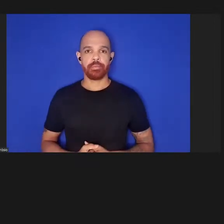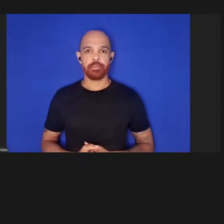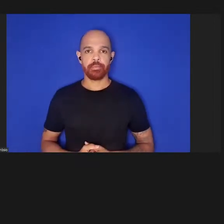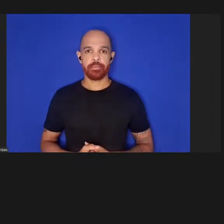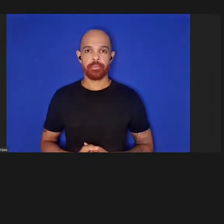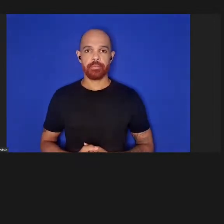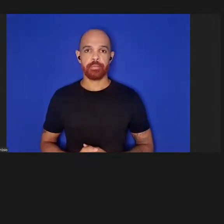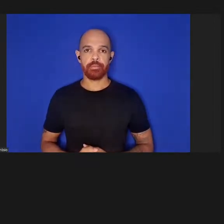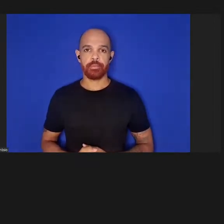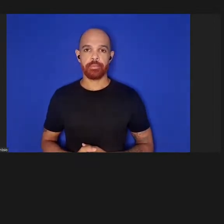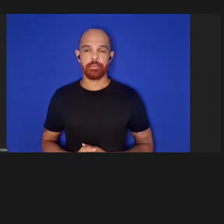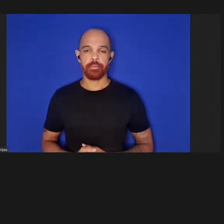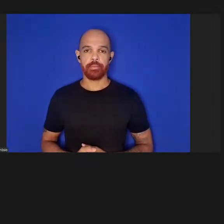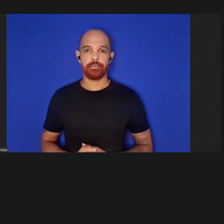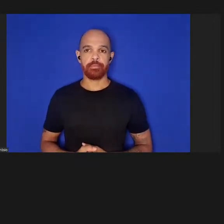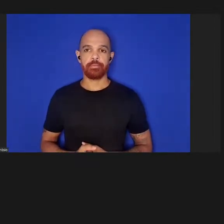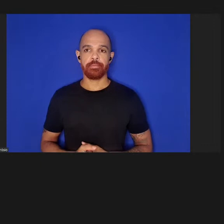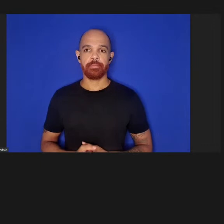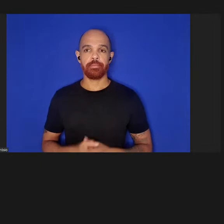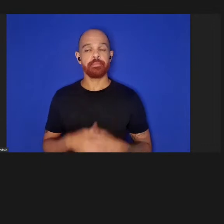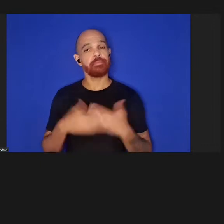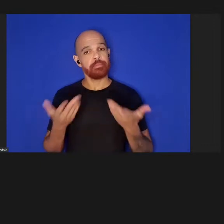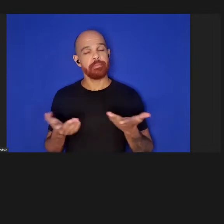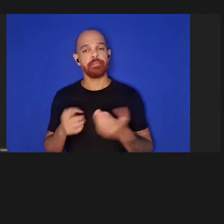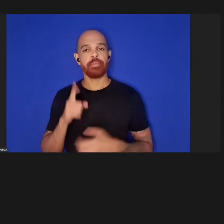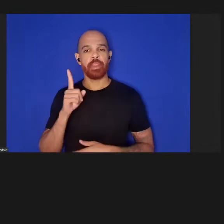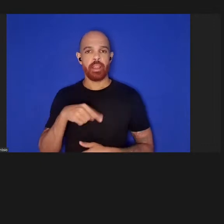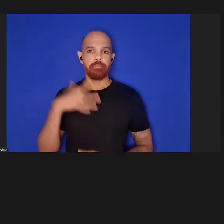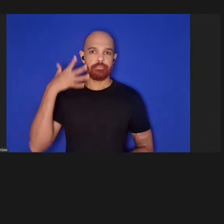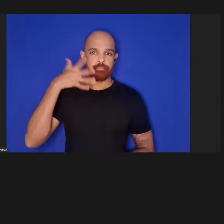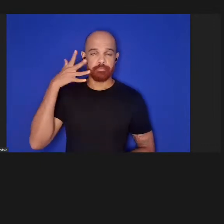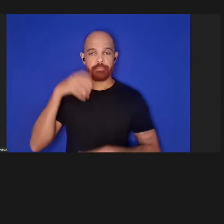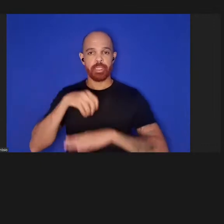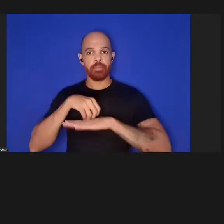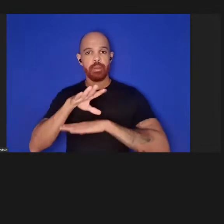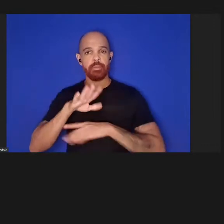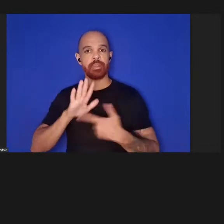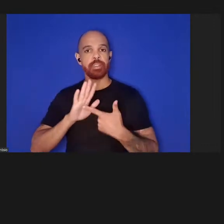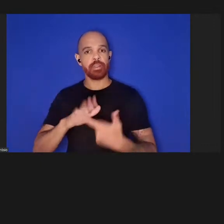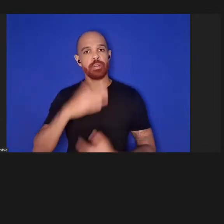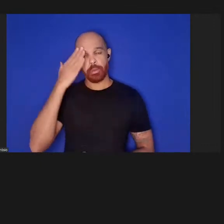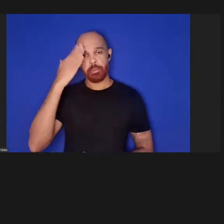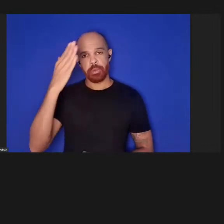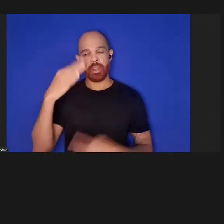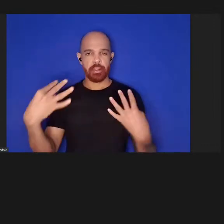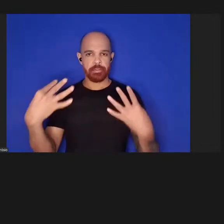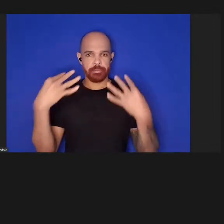muito bem era isso que eu tinha para apresentar hoje muito obrigado pela sua atenção